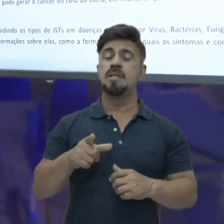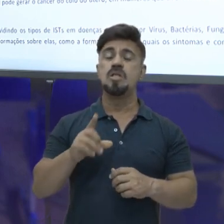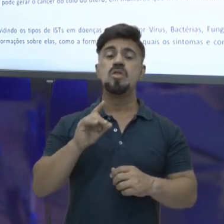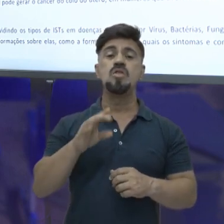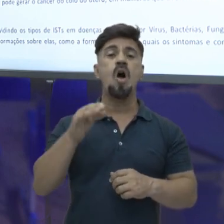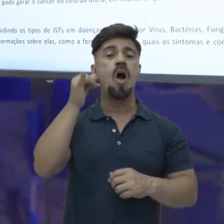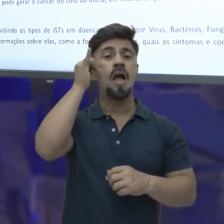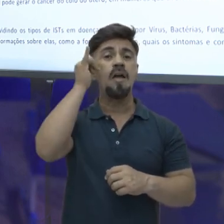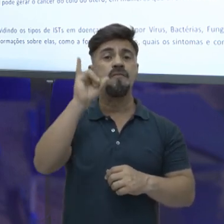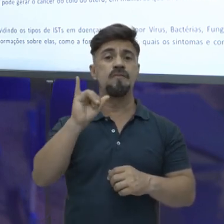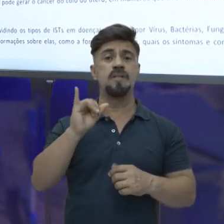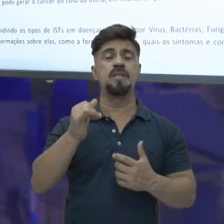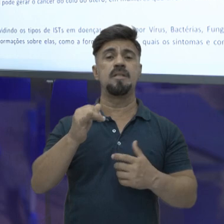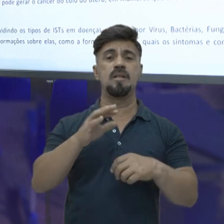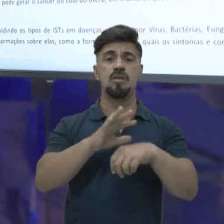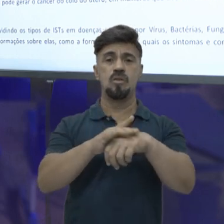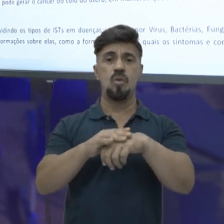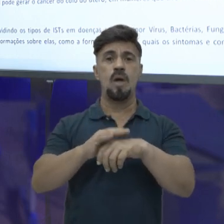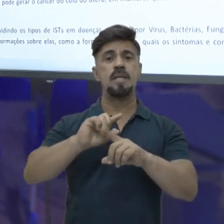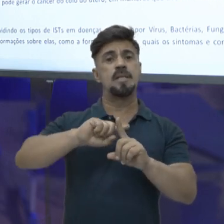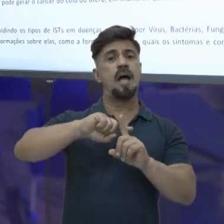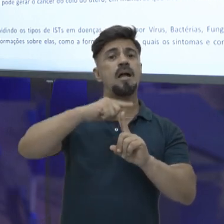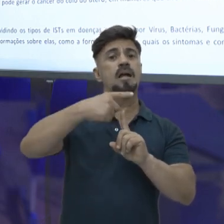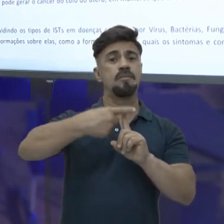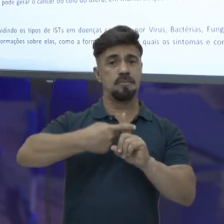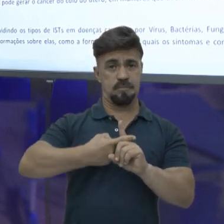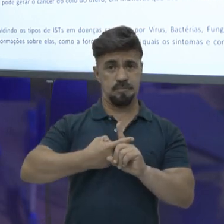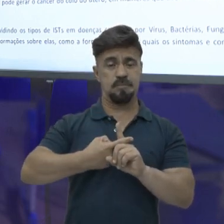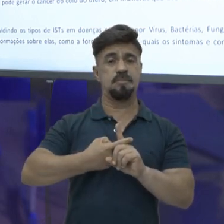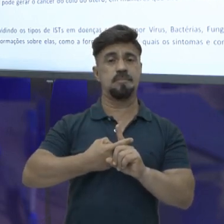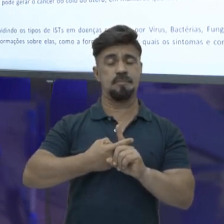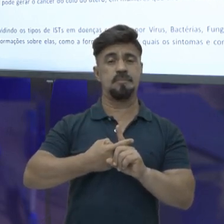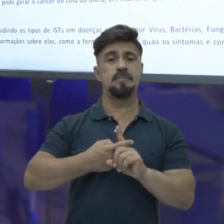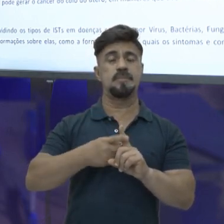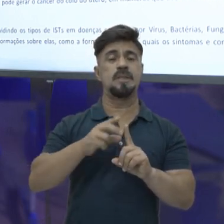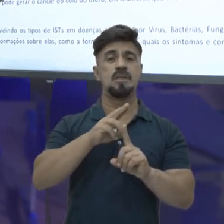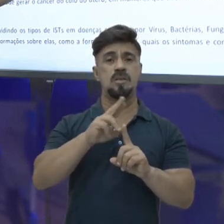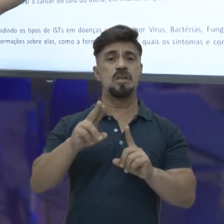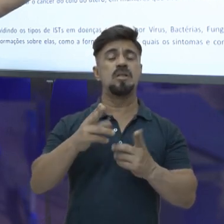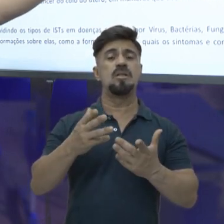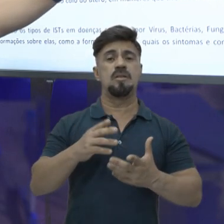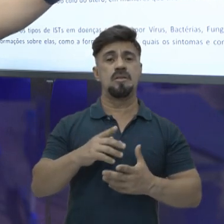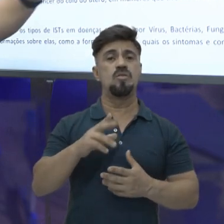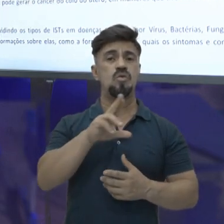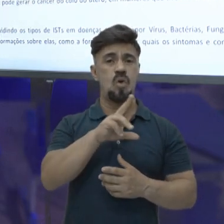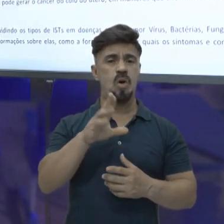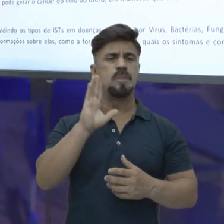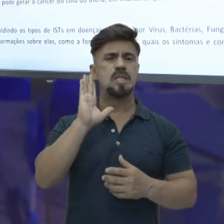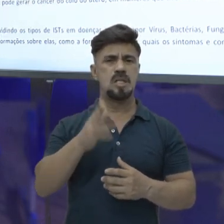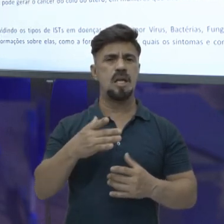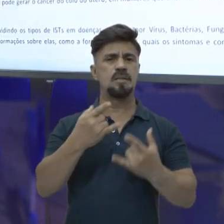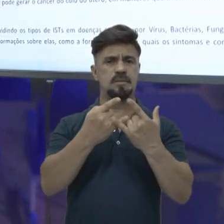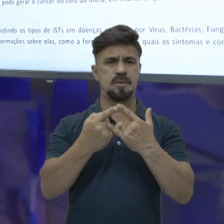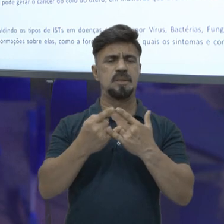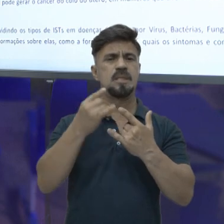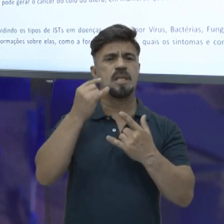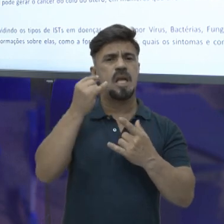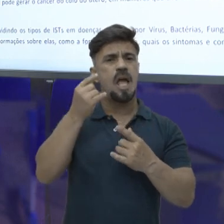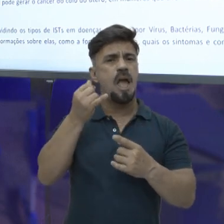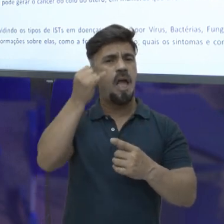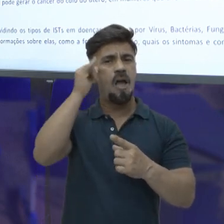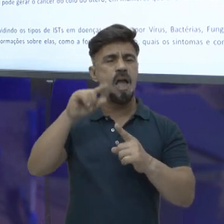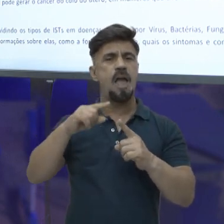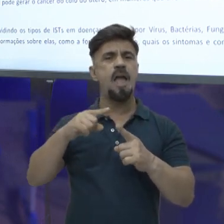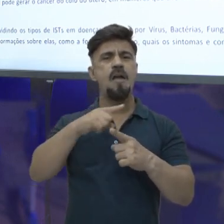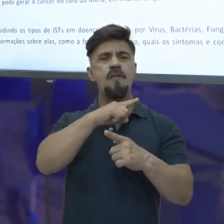Eles só vão impedir na realidade a gravidez. Como o próprio nome tá dizendo, é contraceptivo, é contracepção